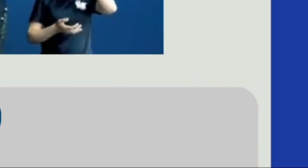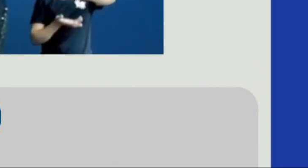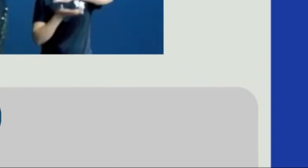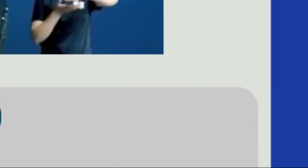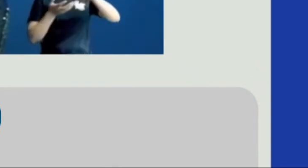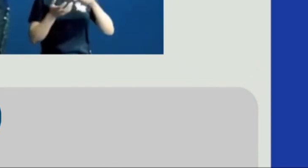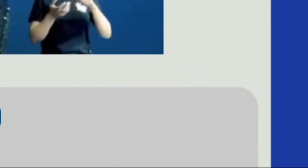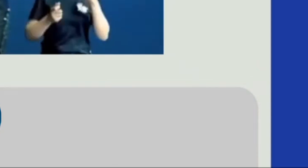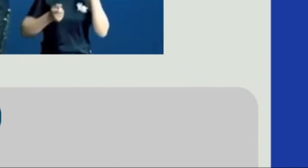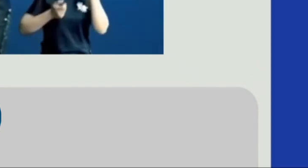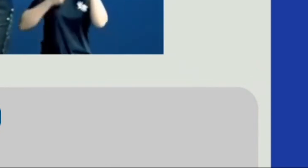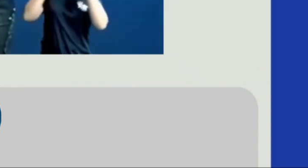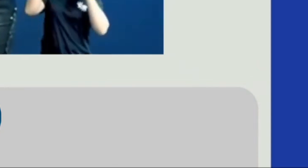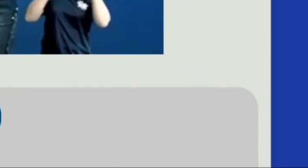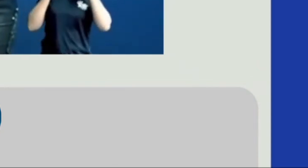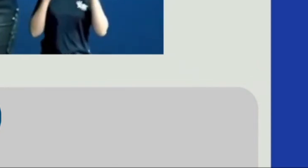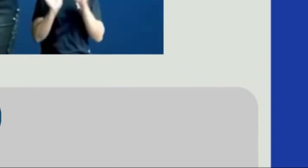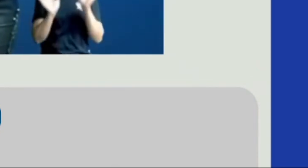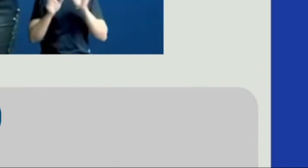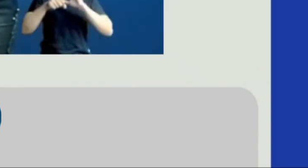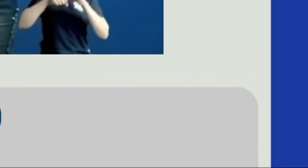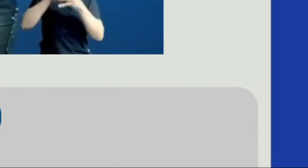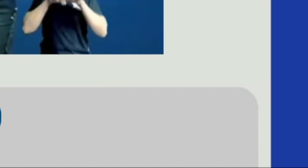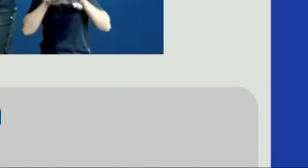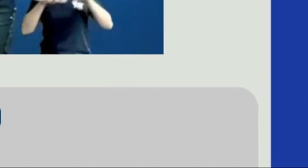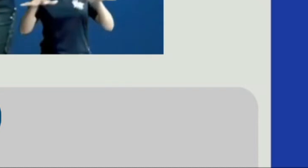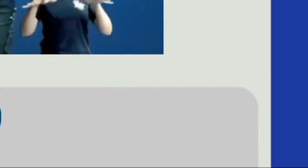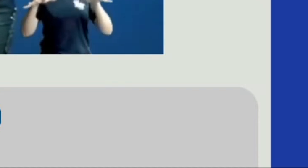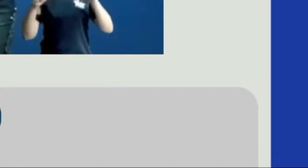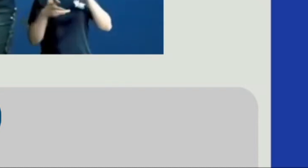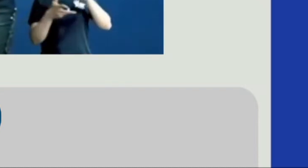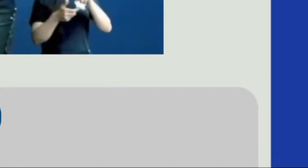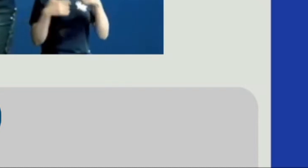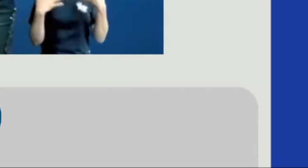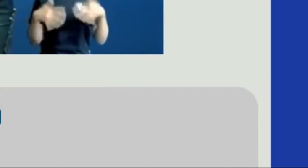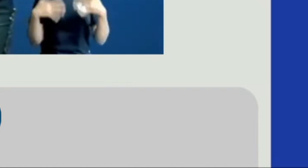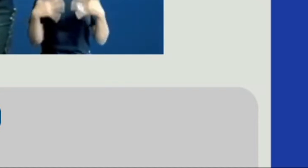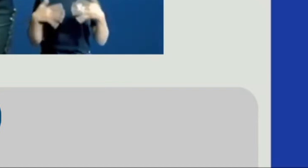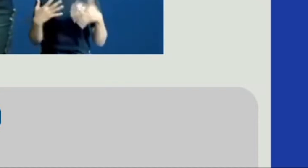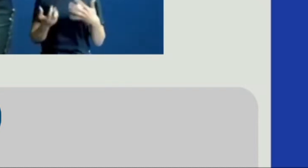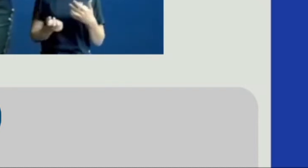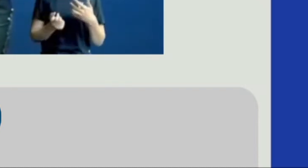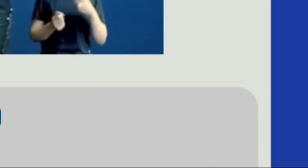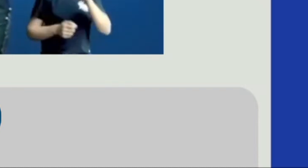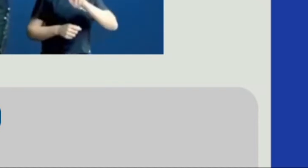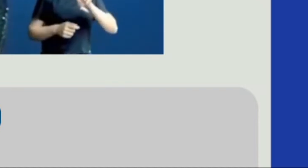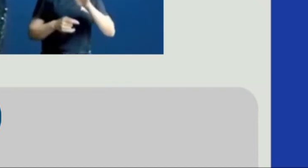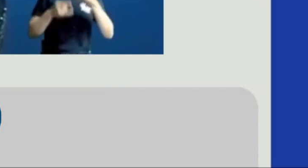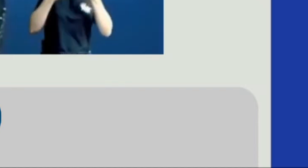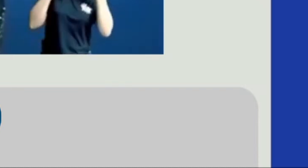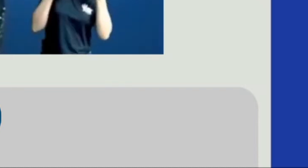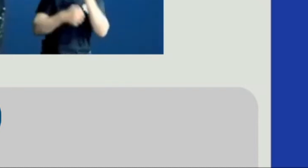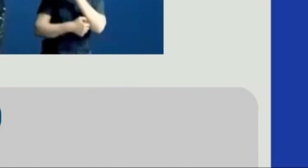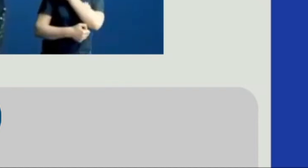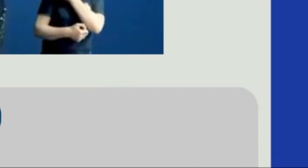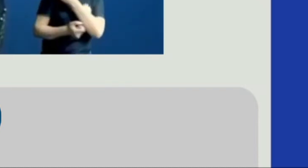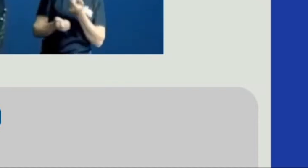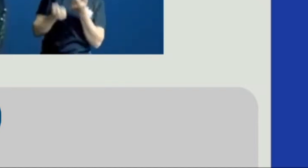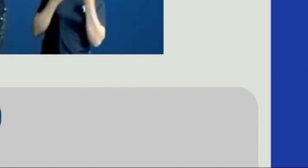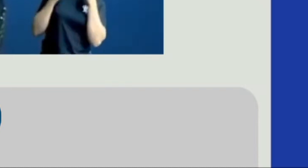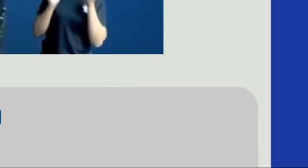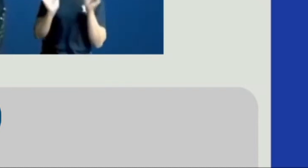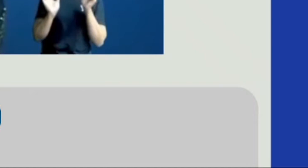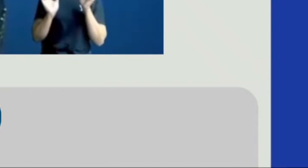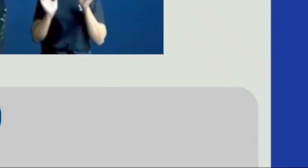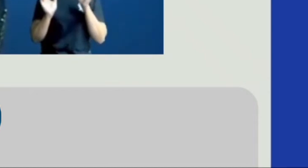gente por aí que não está se preocupando com a Covid-19 que o mundo está assolando. Não usa máscara